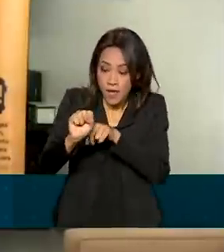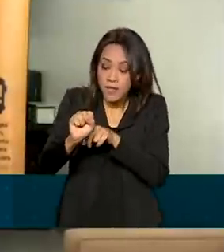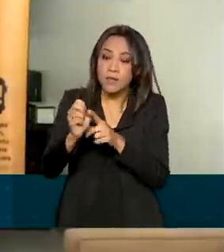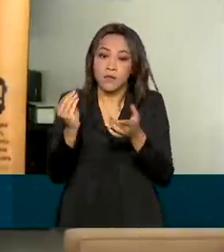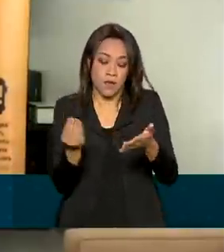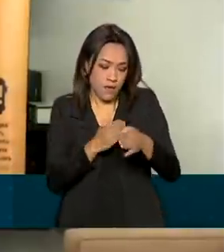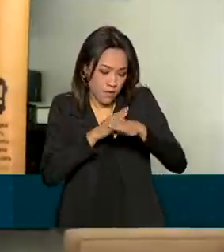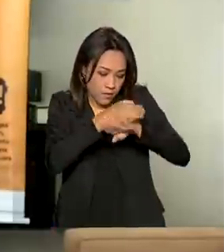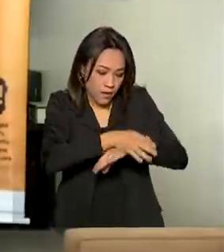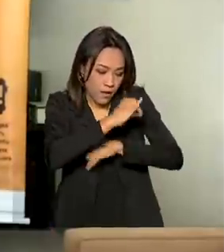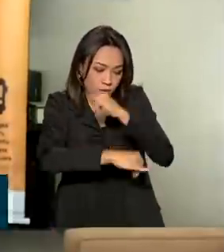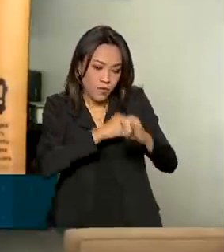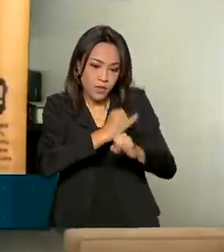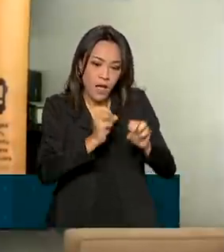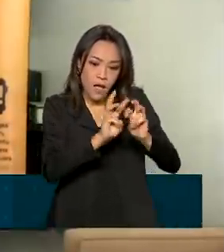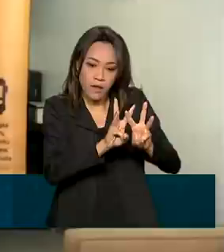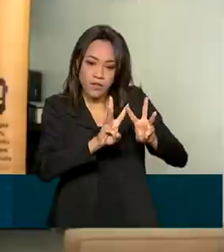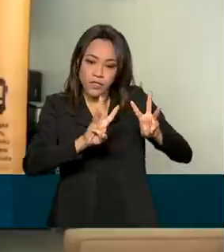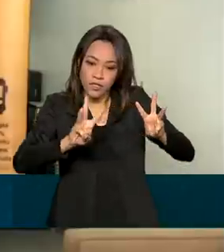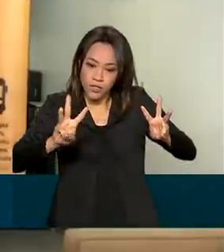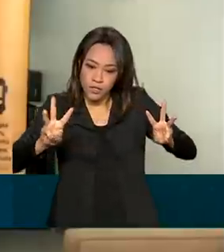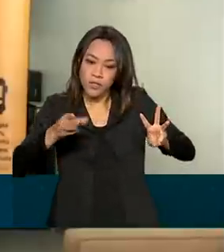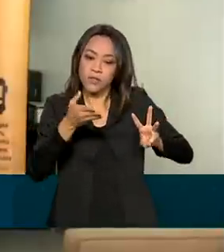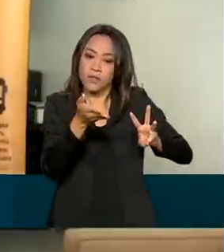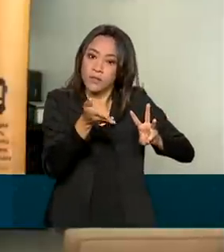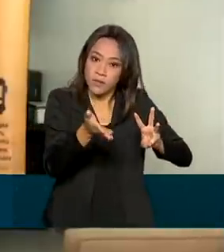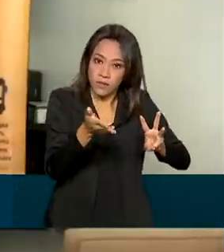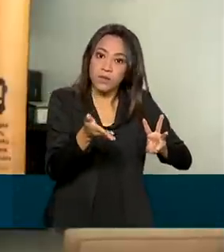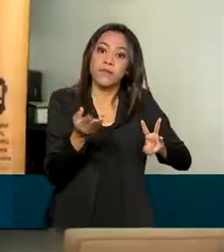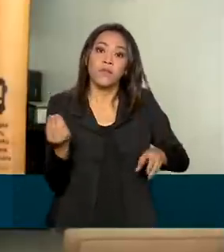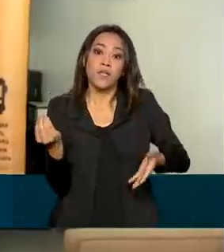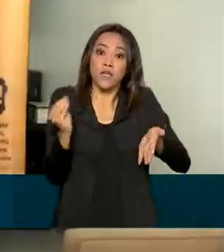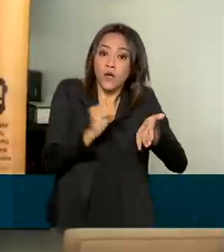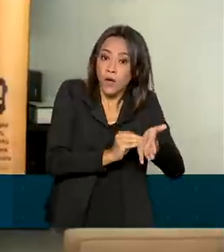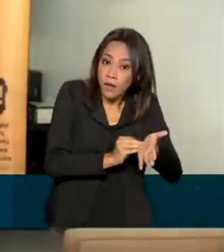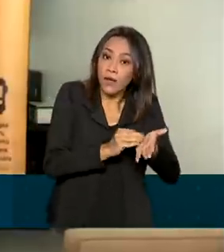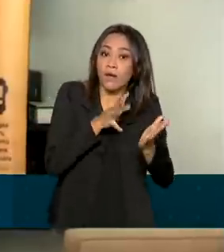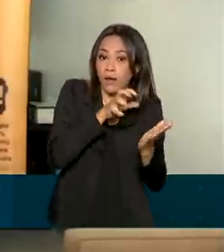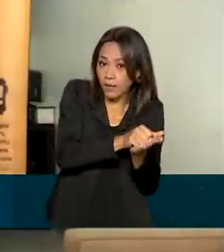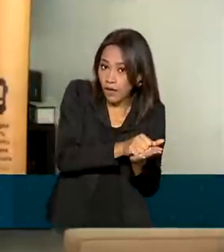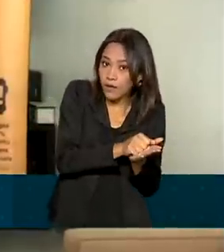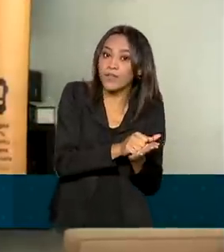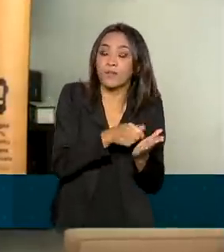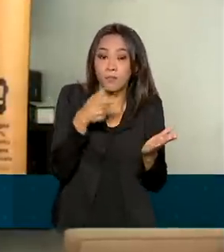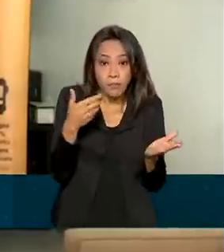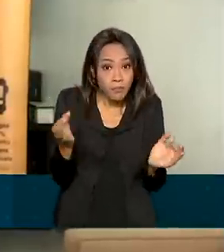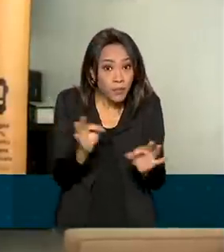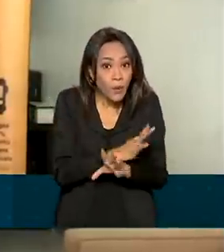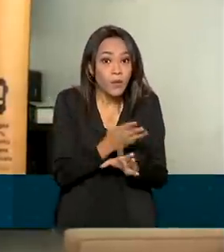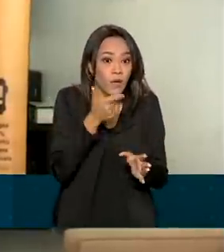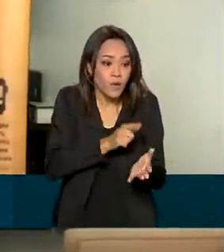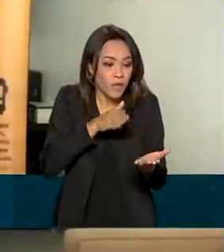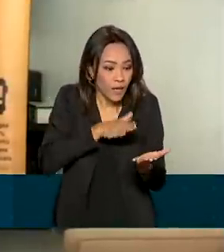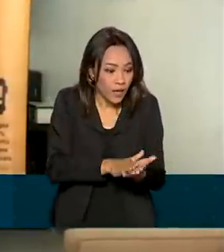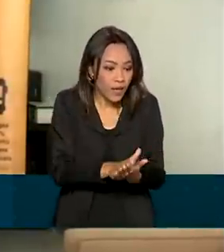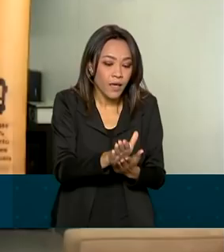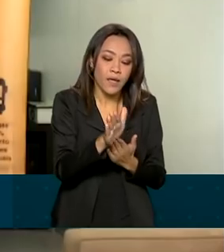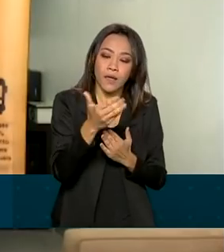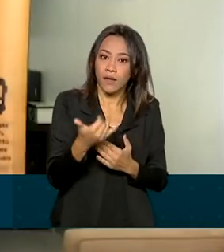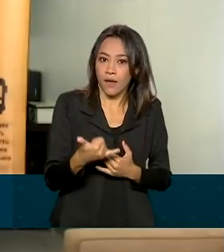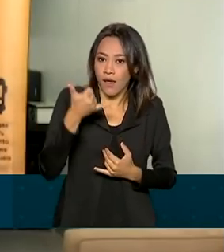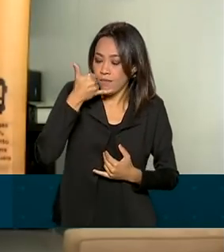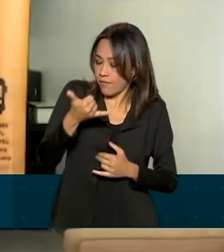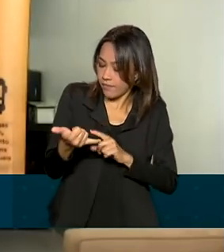entrar no site idjovem.juventude.gov.br e se cadastrar. A partir disso, ele já emite a carteirinha, que é digital,